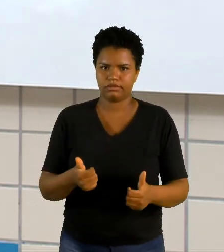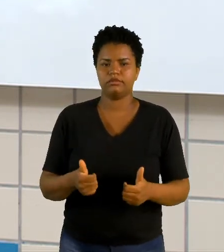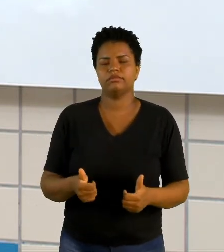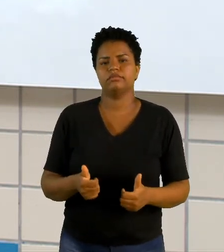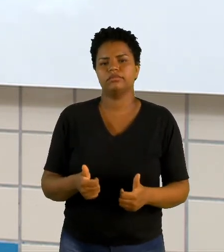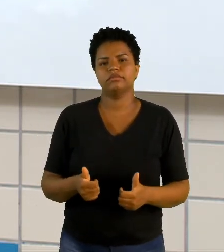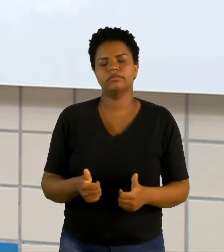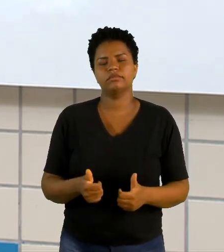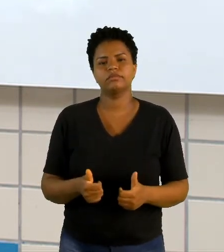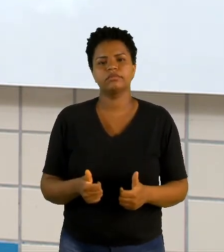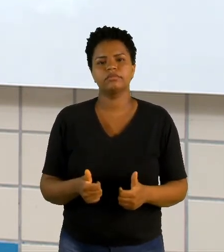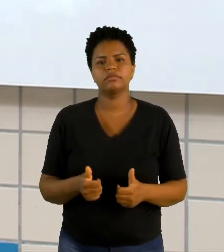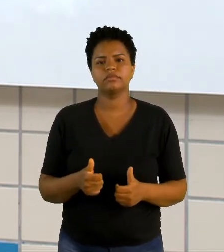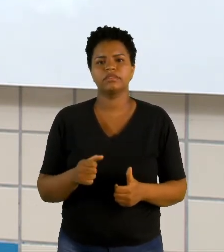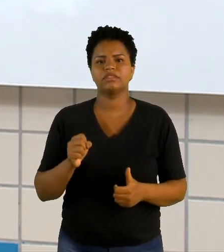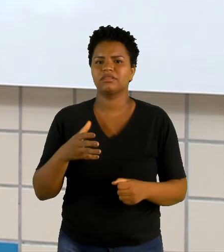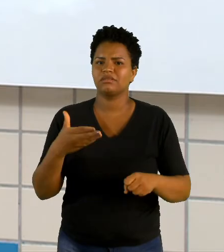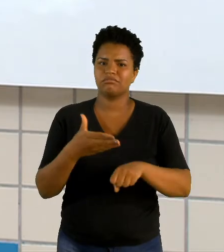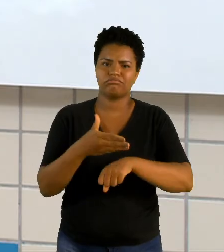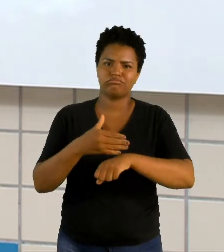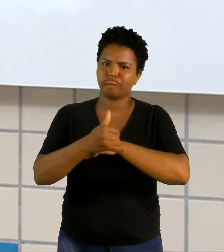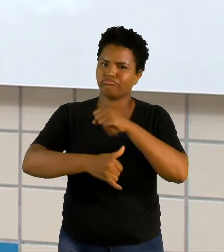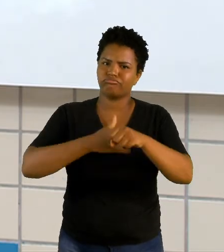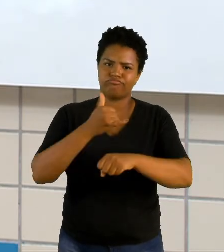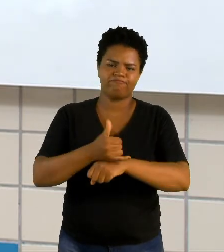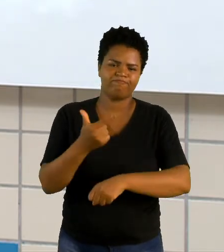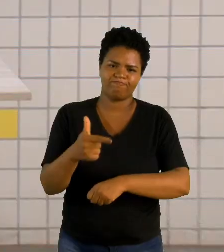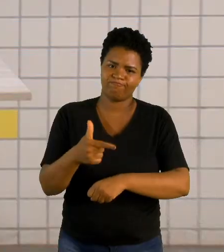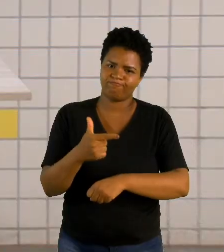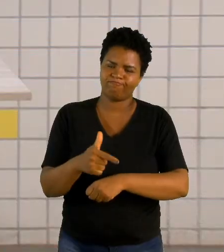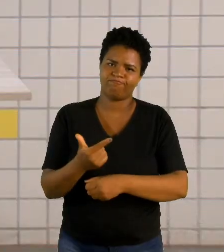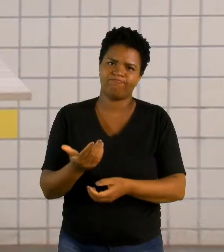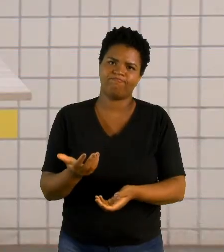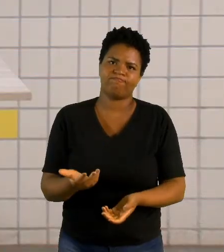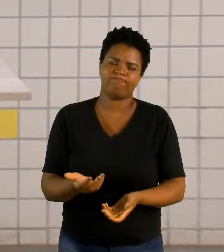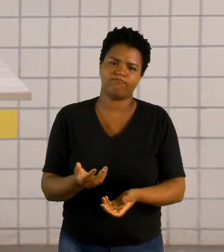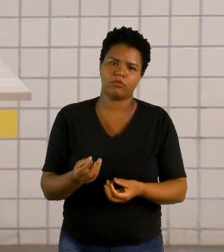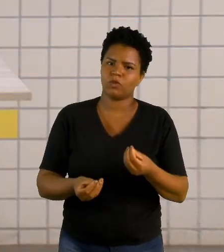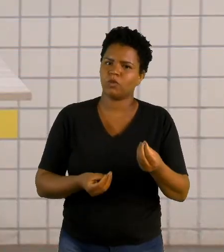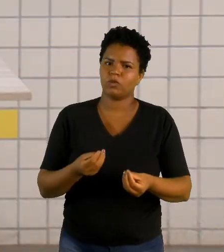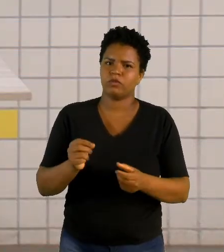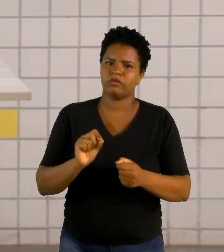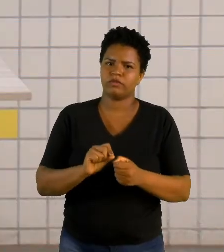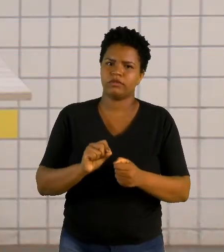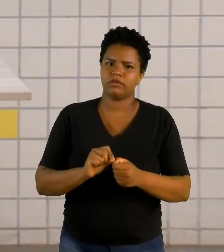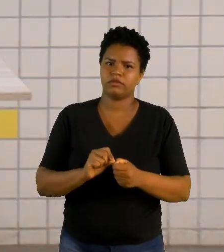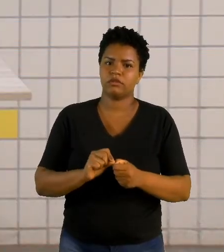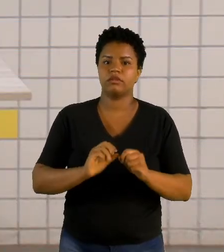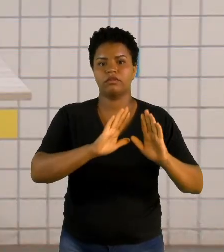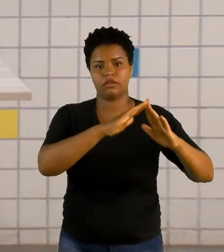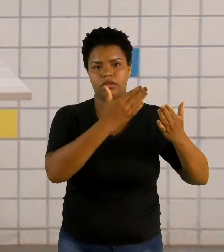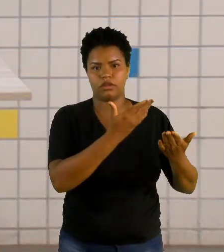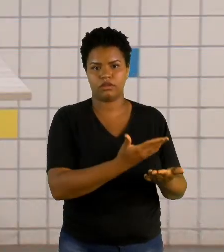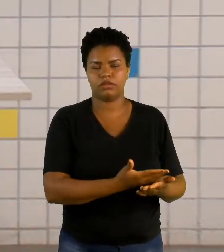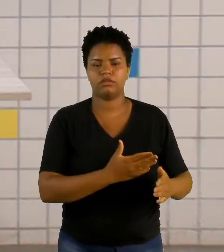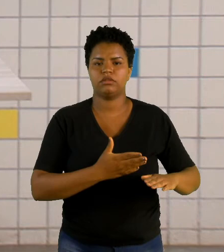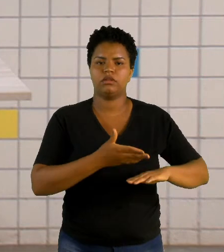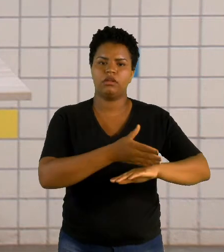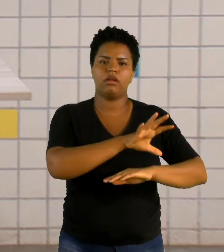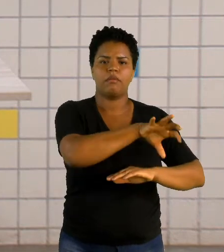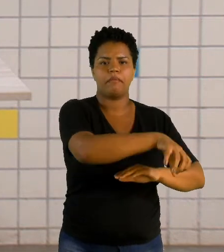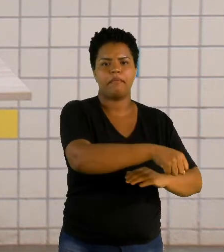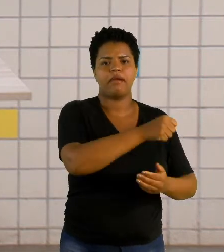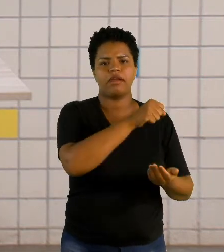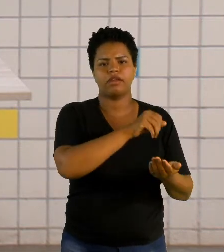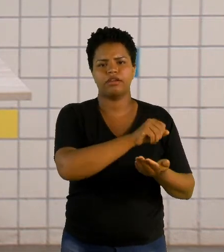caso você não tenha acesso à internet, caso você não tenha como fazer, vá até a sua escola, busque a